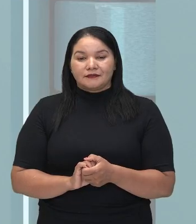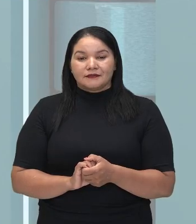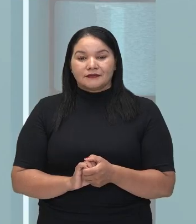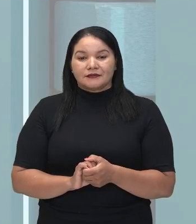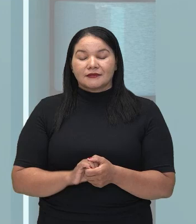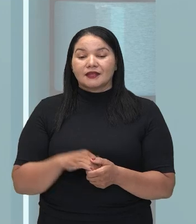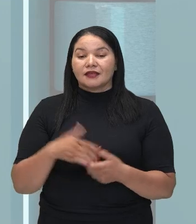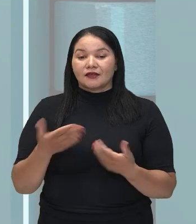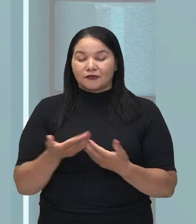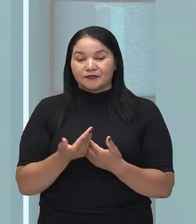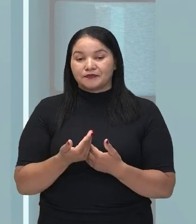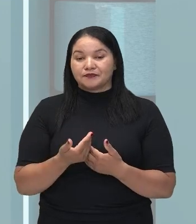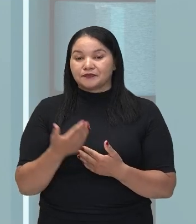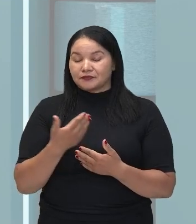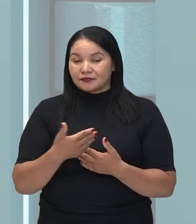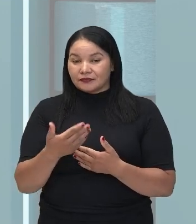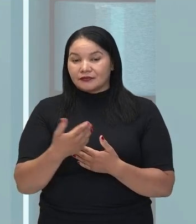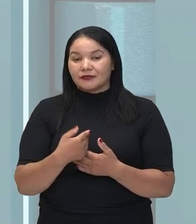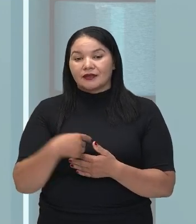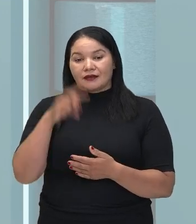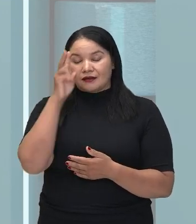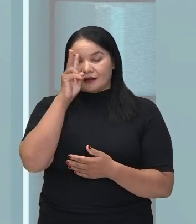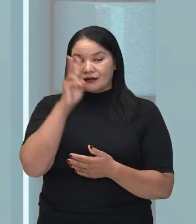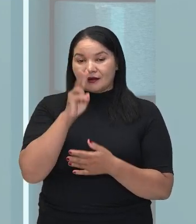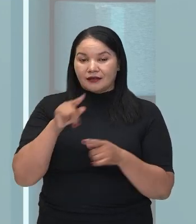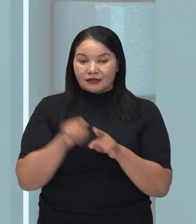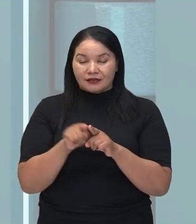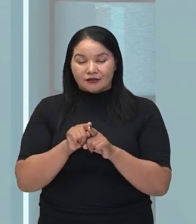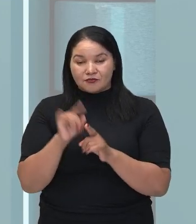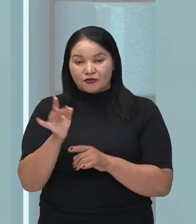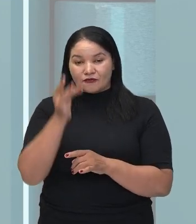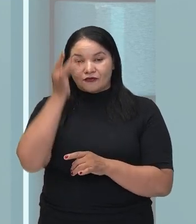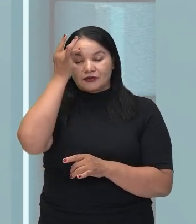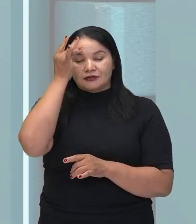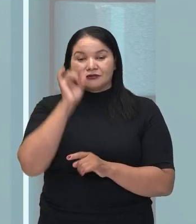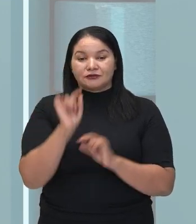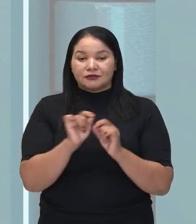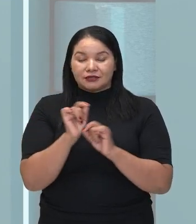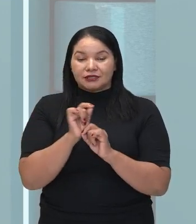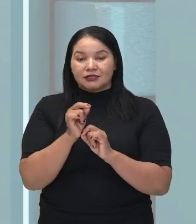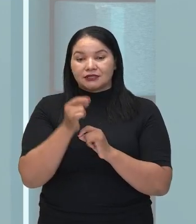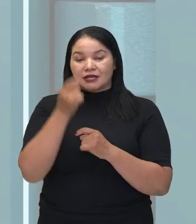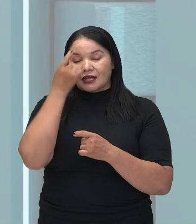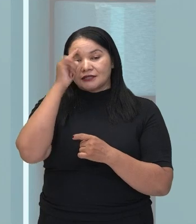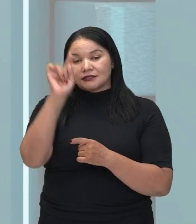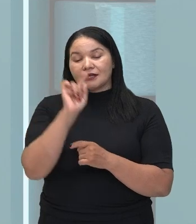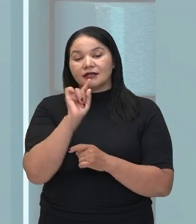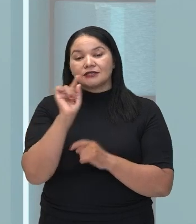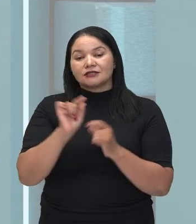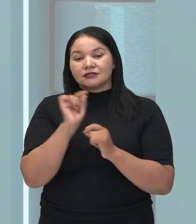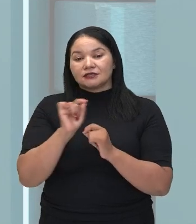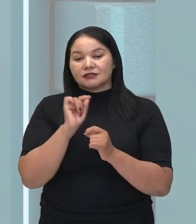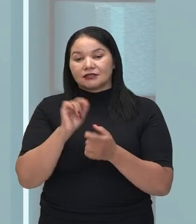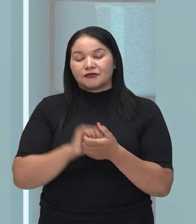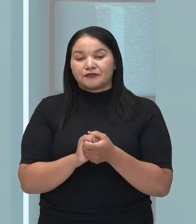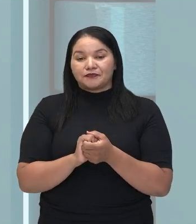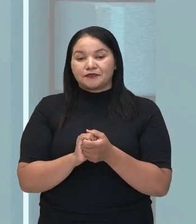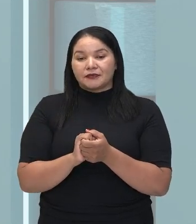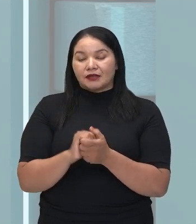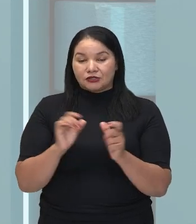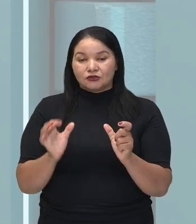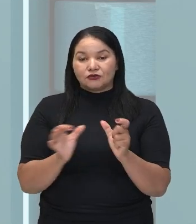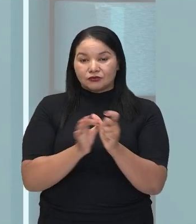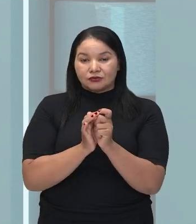pouco mais, relembrar e fixar a ideia das conjunções